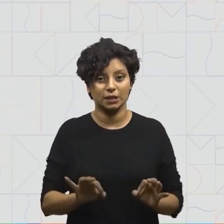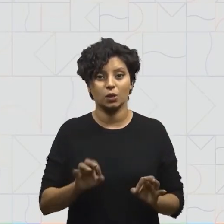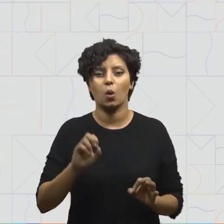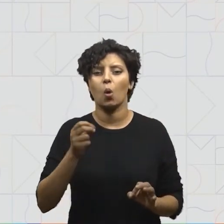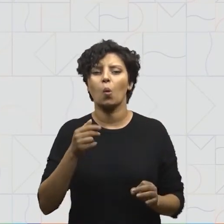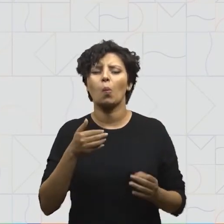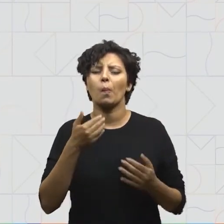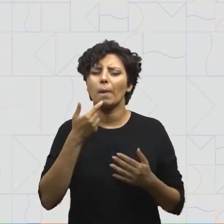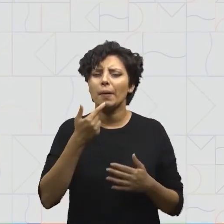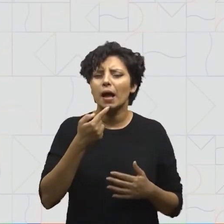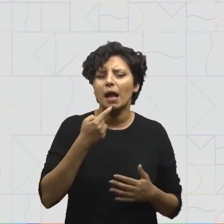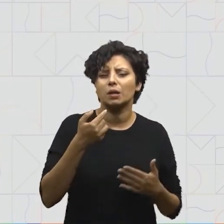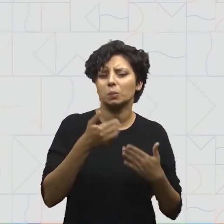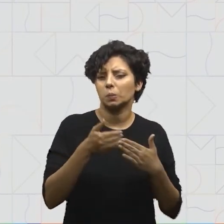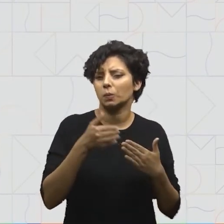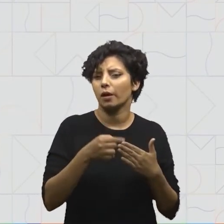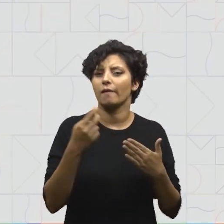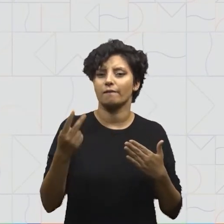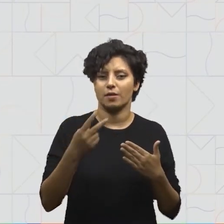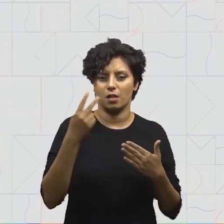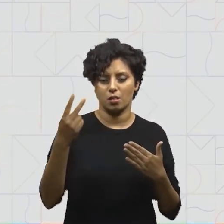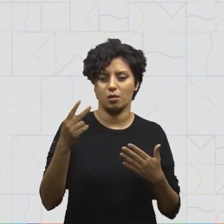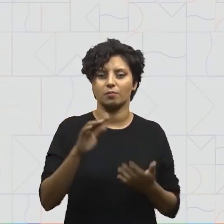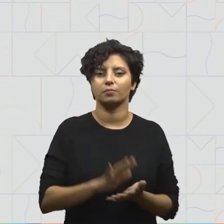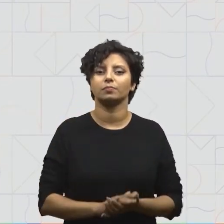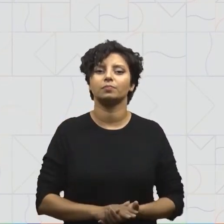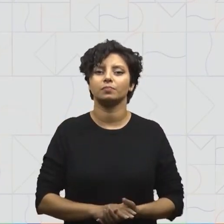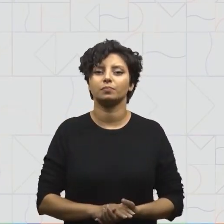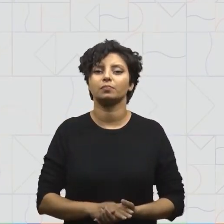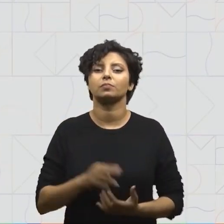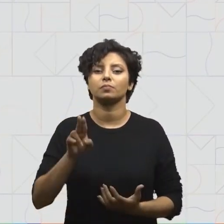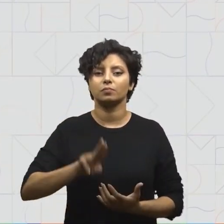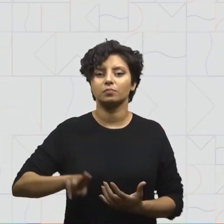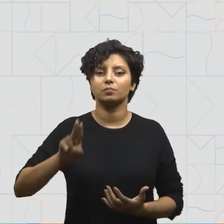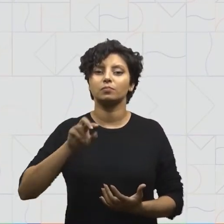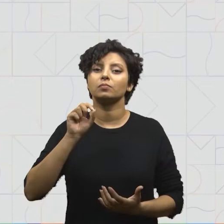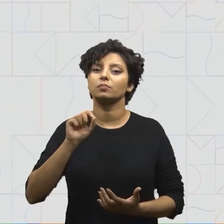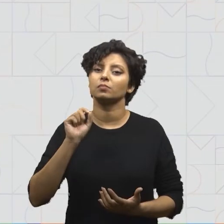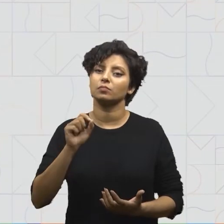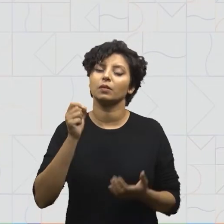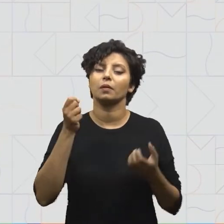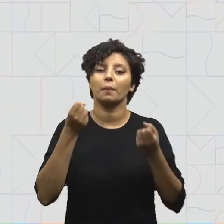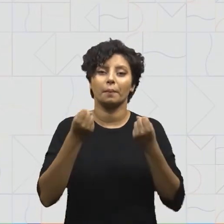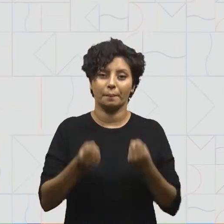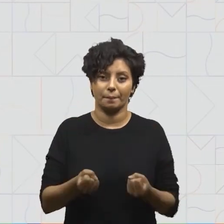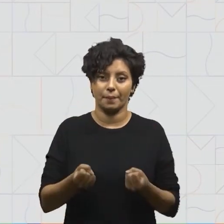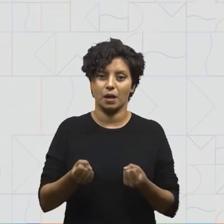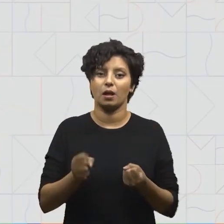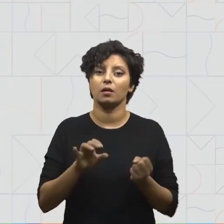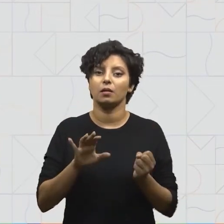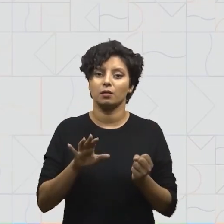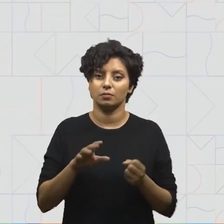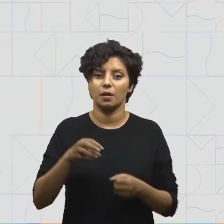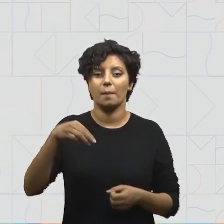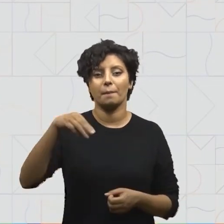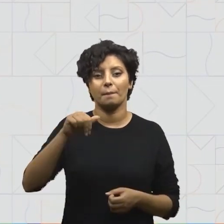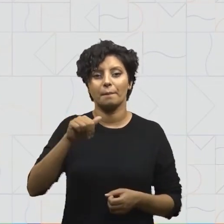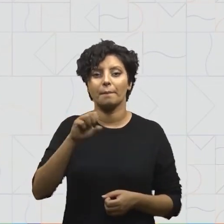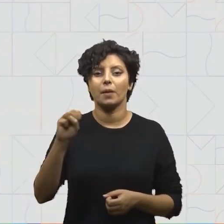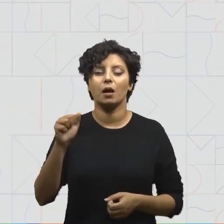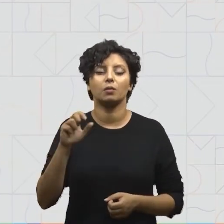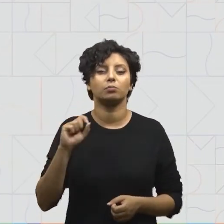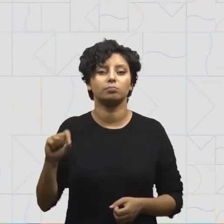ou chegamos próximo do valor real. Iremos usar o instrumento de medida de massa mais